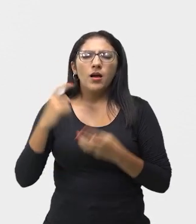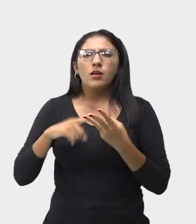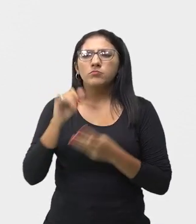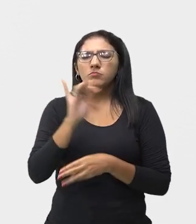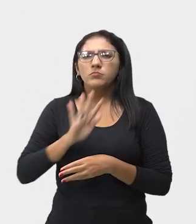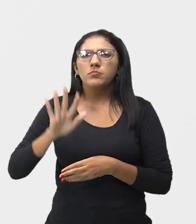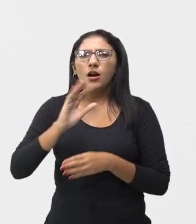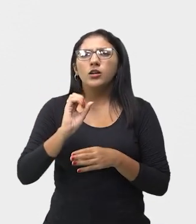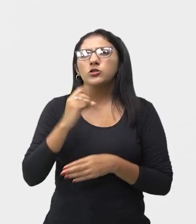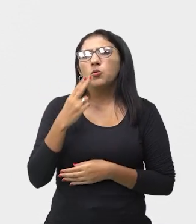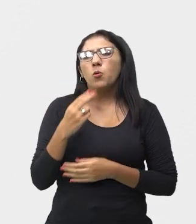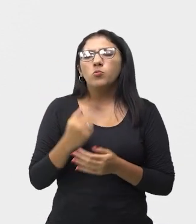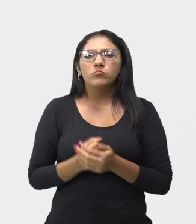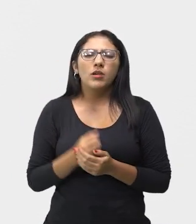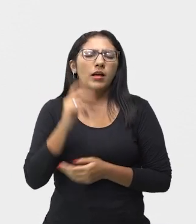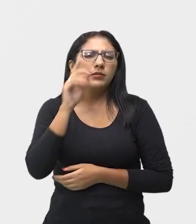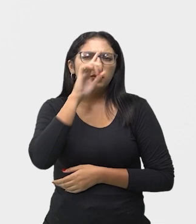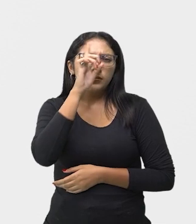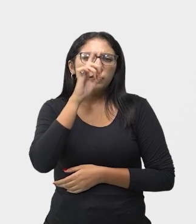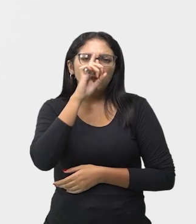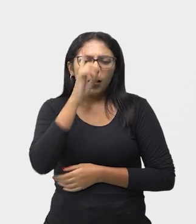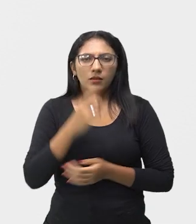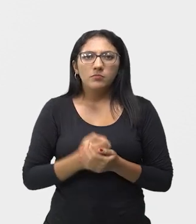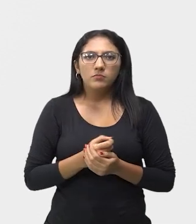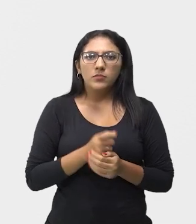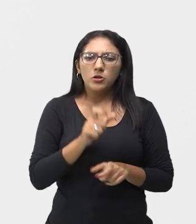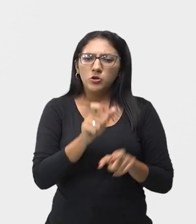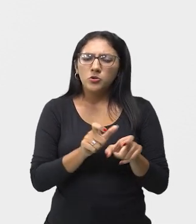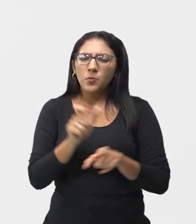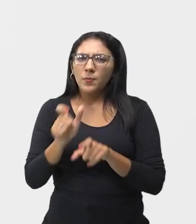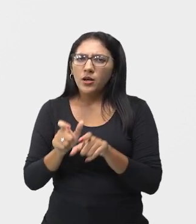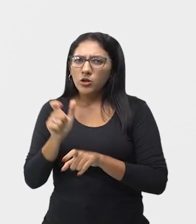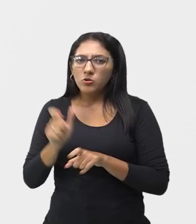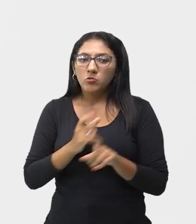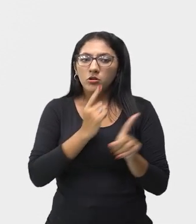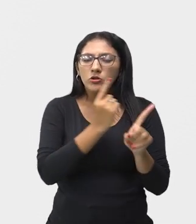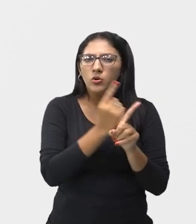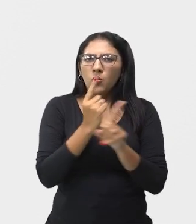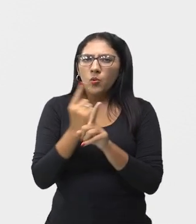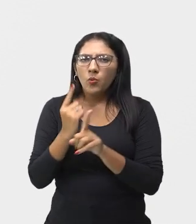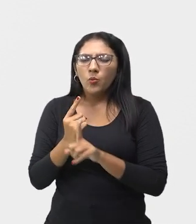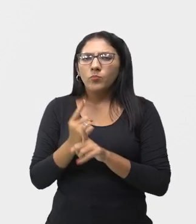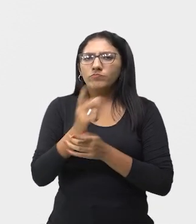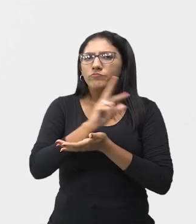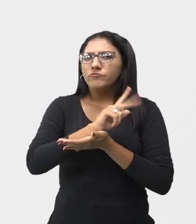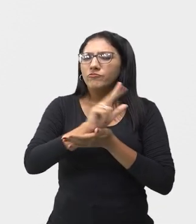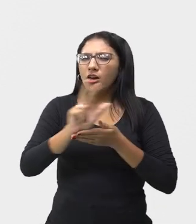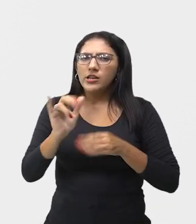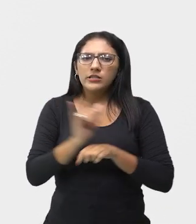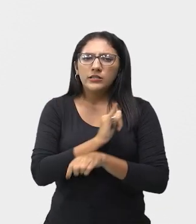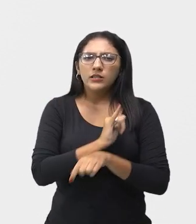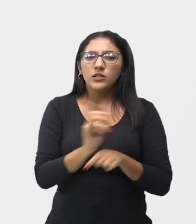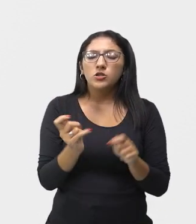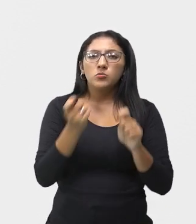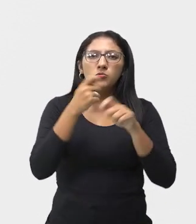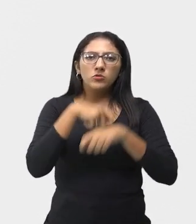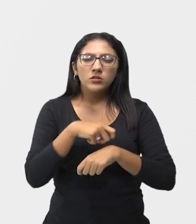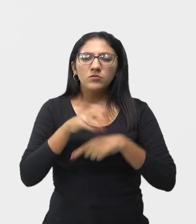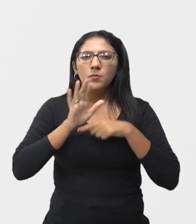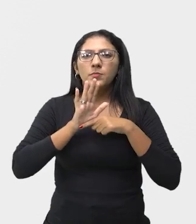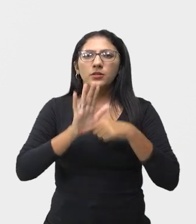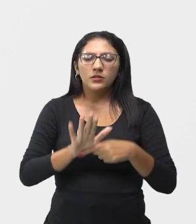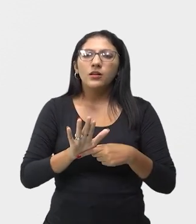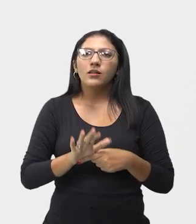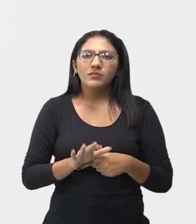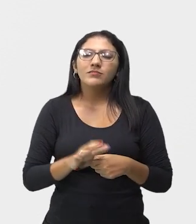narrativas, os artistas descobrem novos modos de expressão e animados